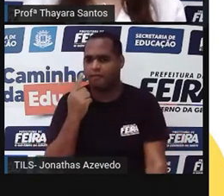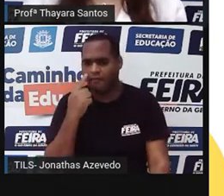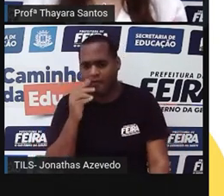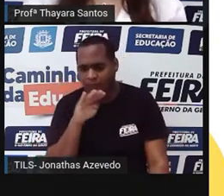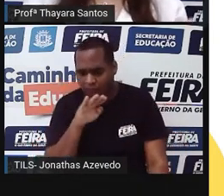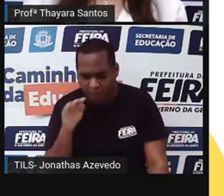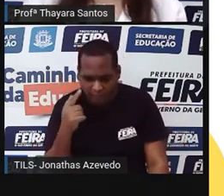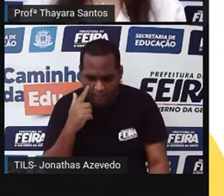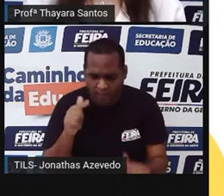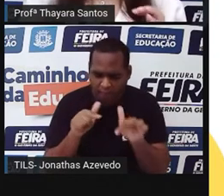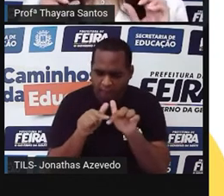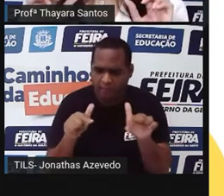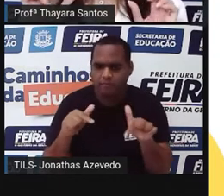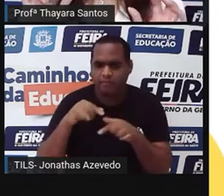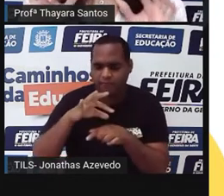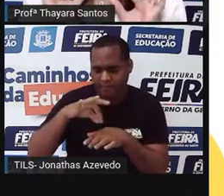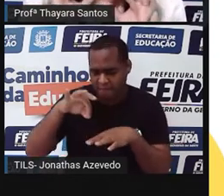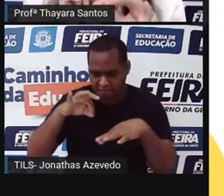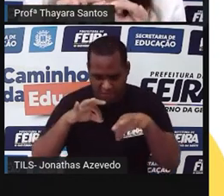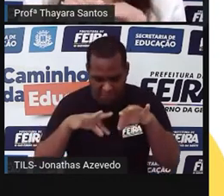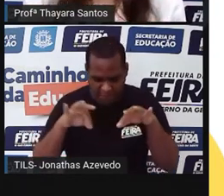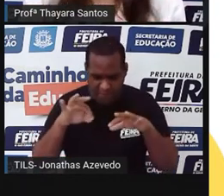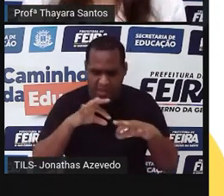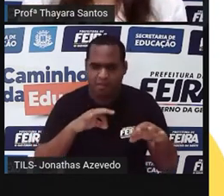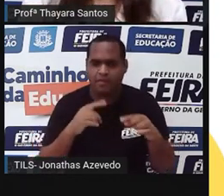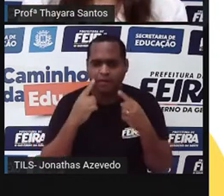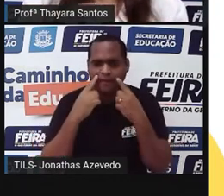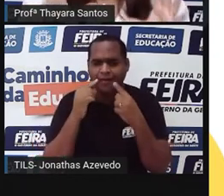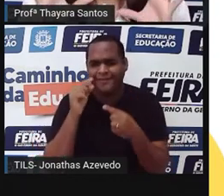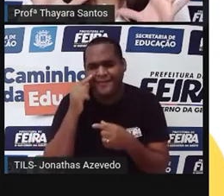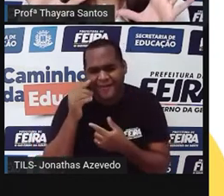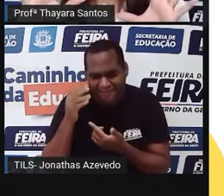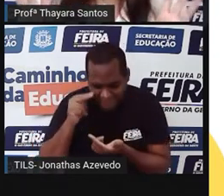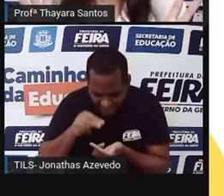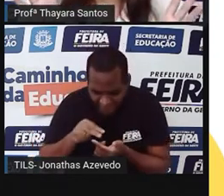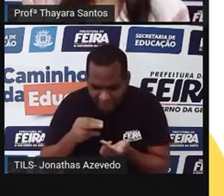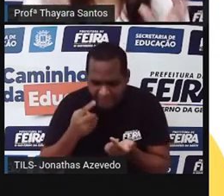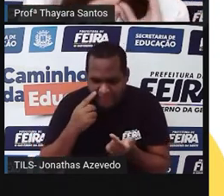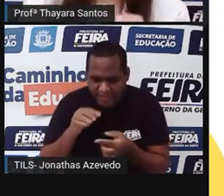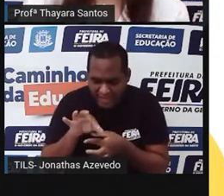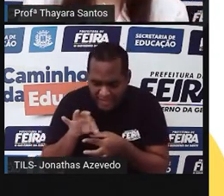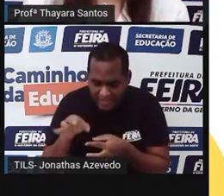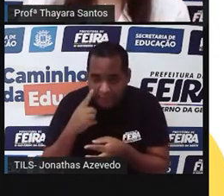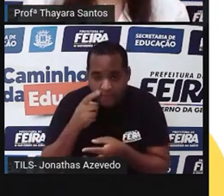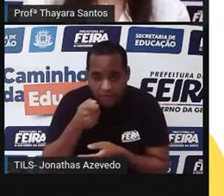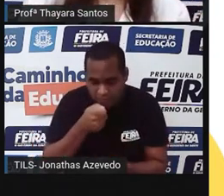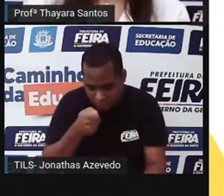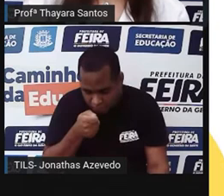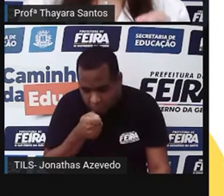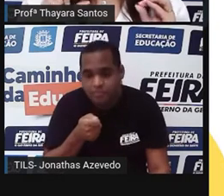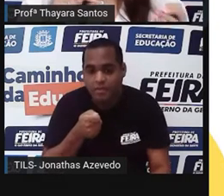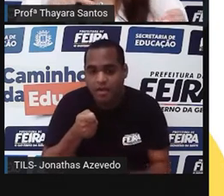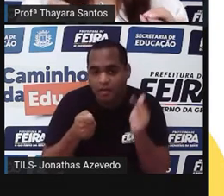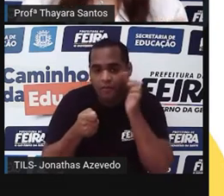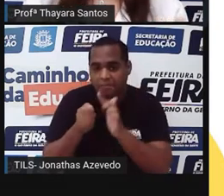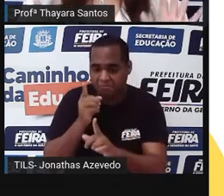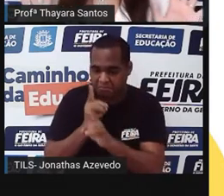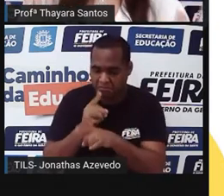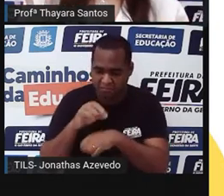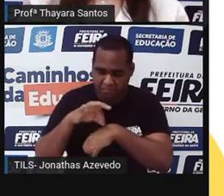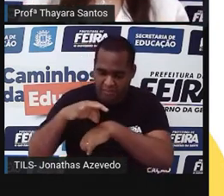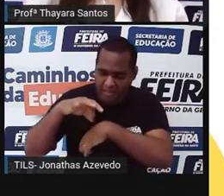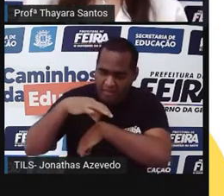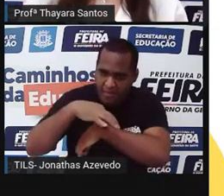nunca vi uma minhoca com pelo. É porque eles são muito pequenininhos. Se botar uma lupa, a gente consegue ver. Ele tem poucas